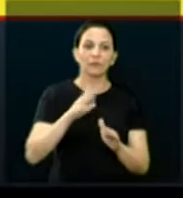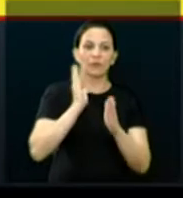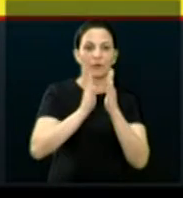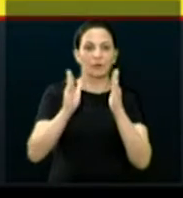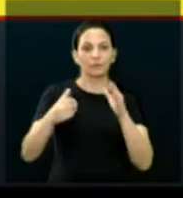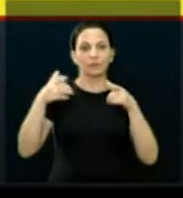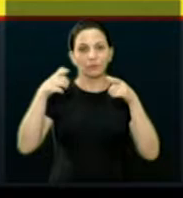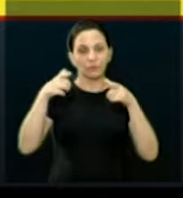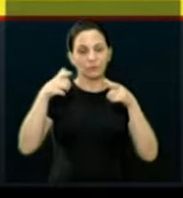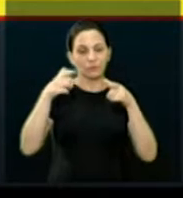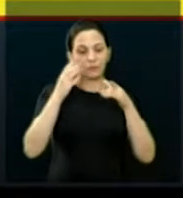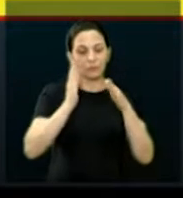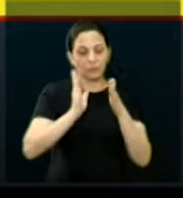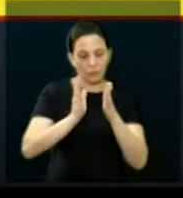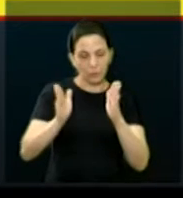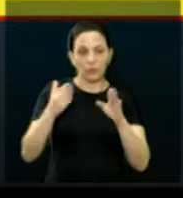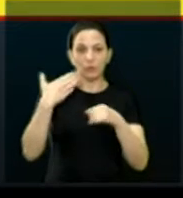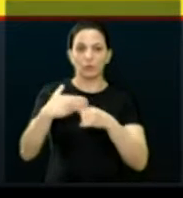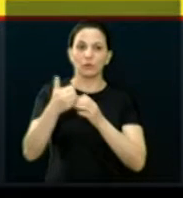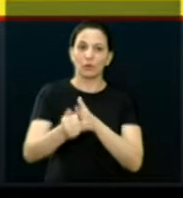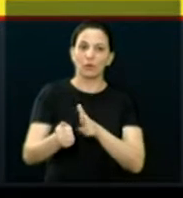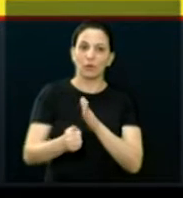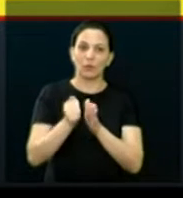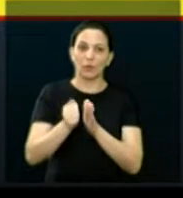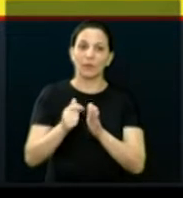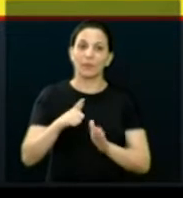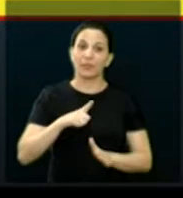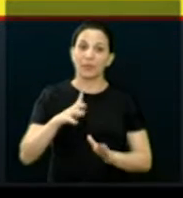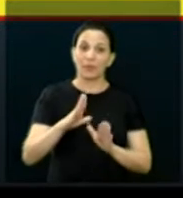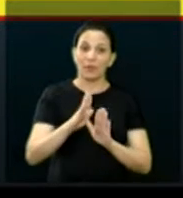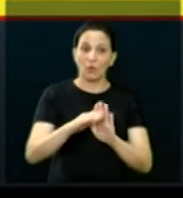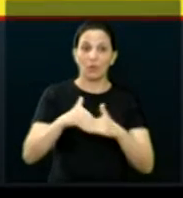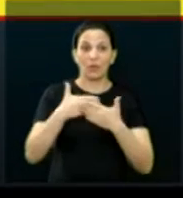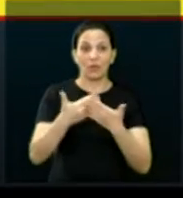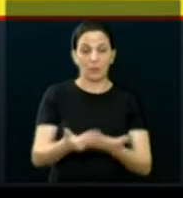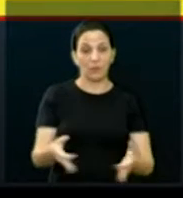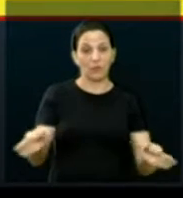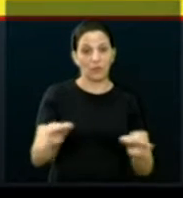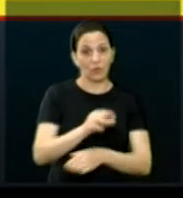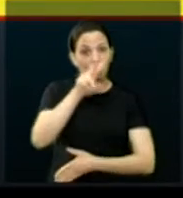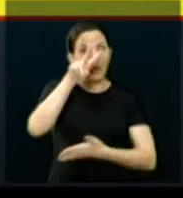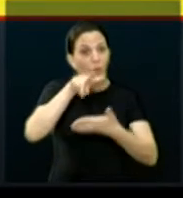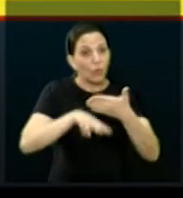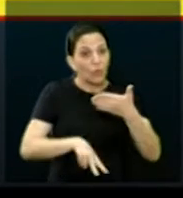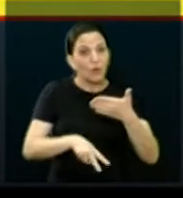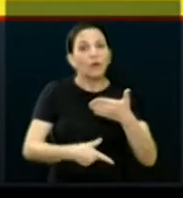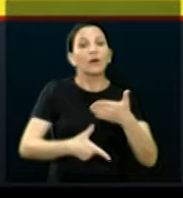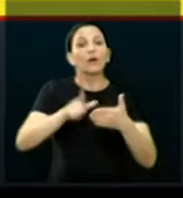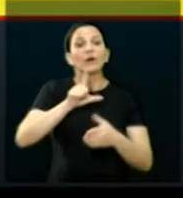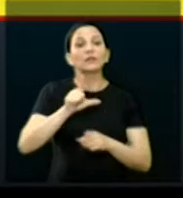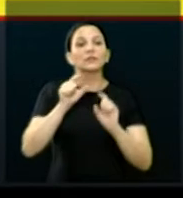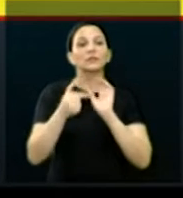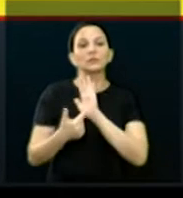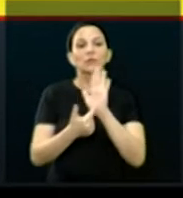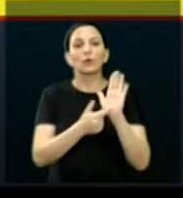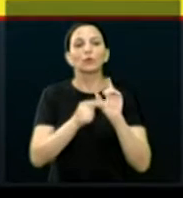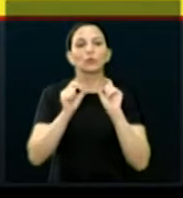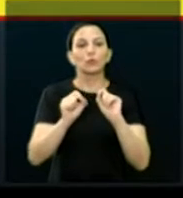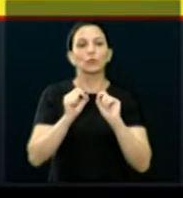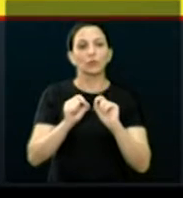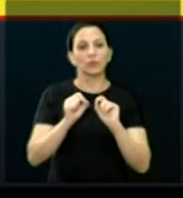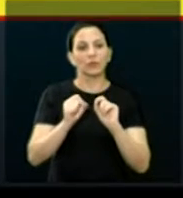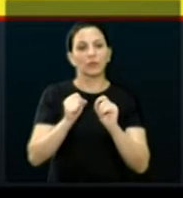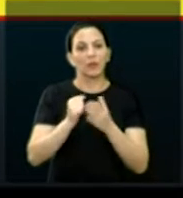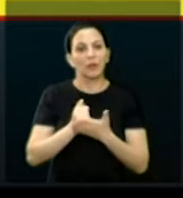Parabenizar os organizadores. Existe um requerimento, no final deve ser lido, mas já adianto, que é uma moção de